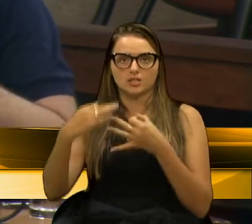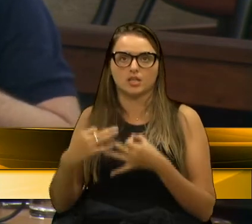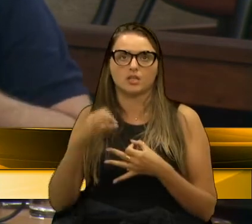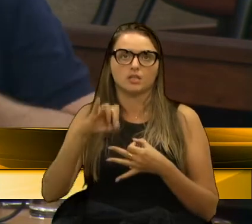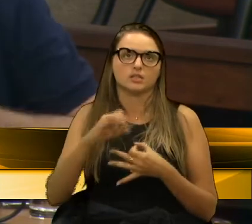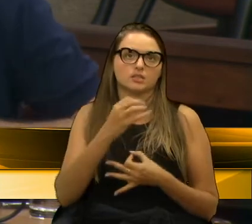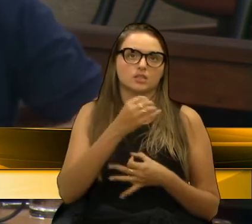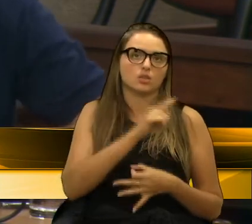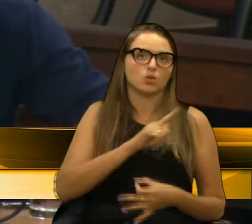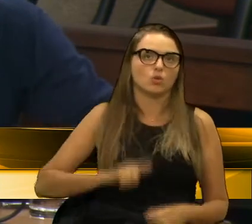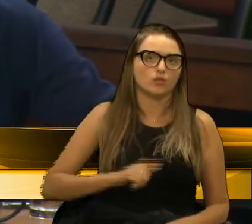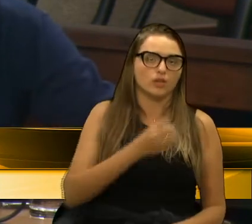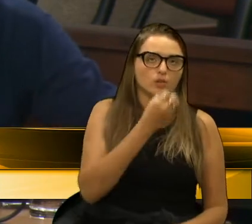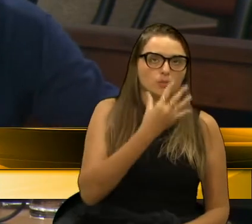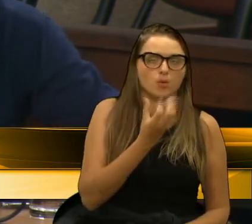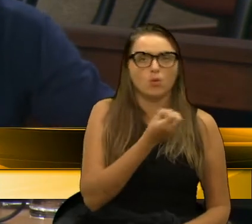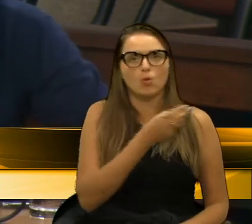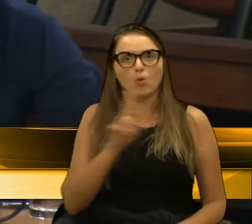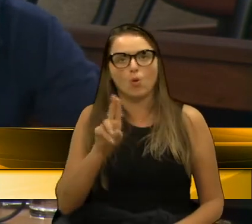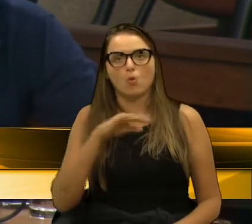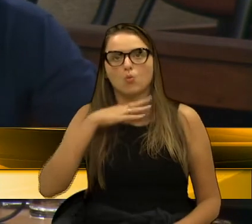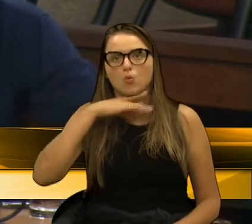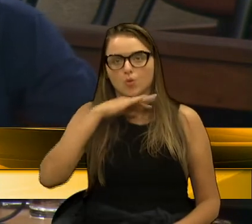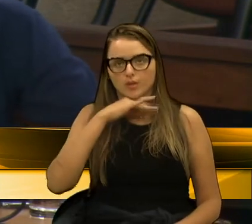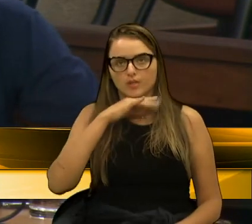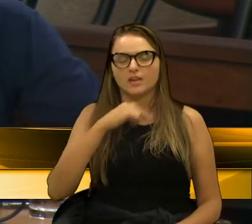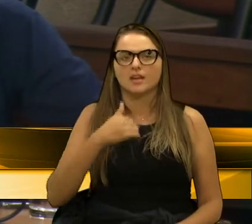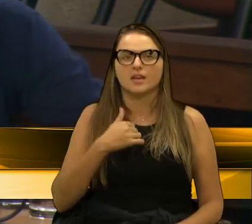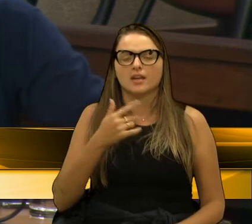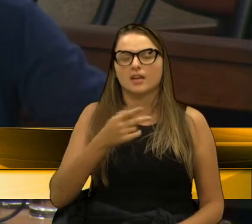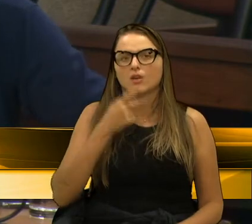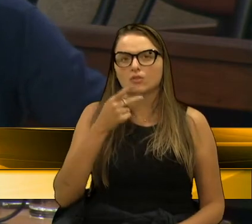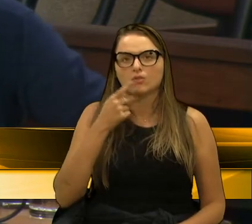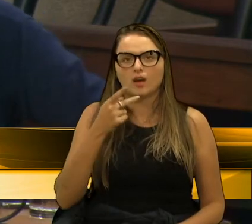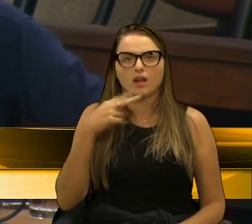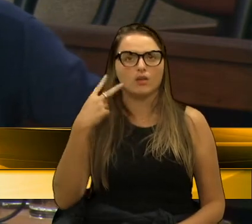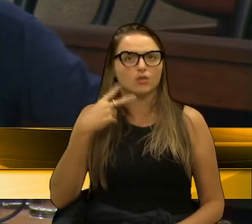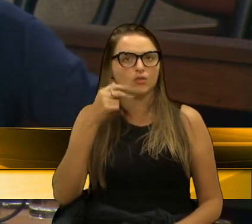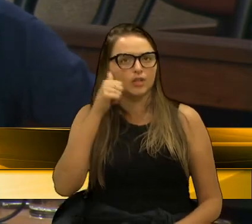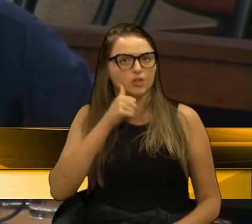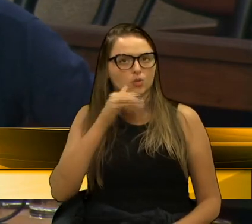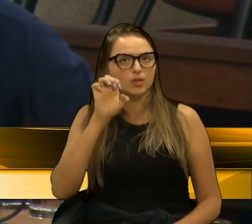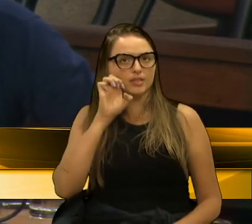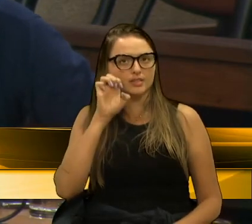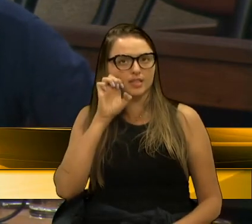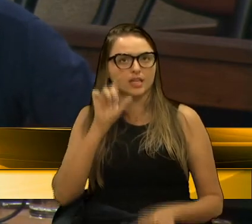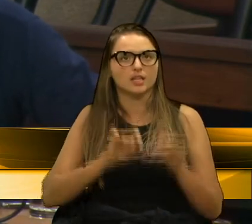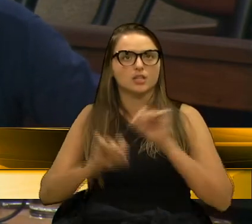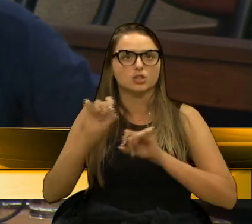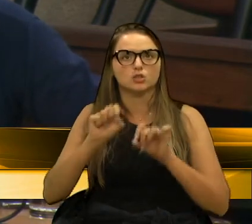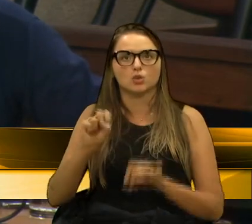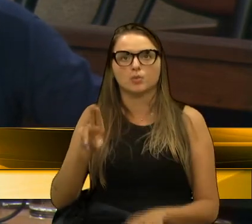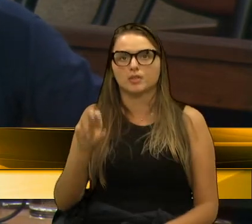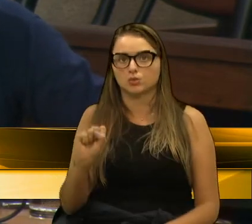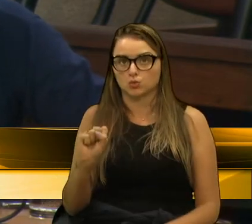for bom ou ruim. Quando eu falo, vereadora Estela, sobre a questão do SUS,